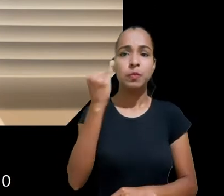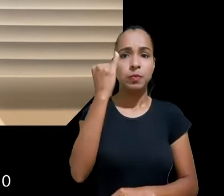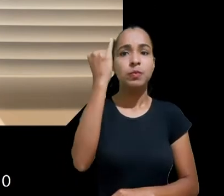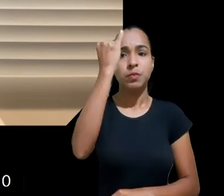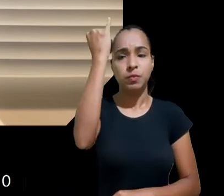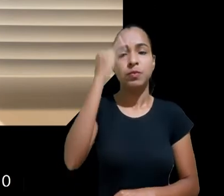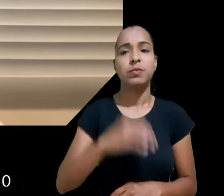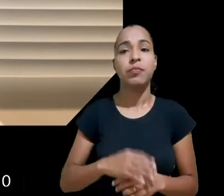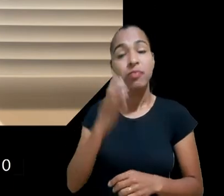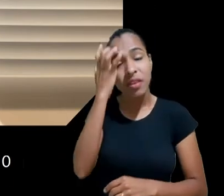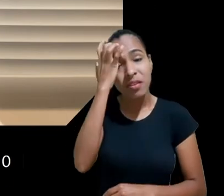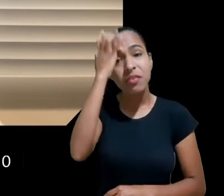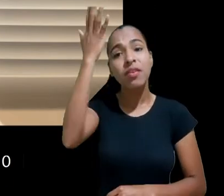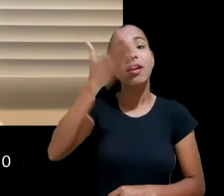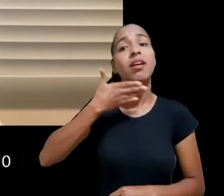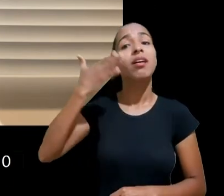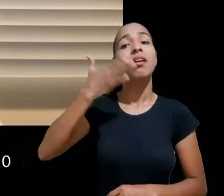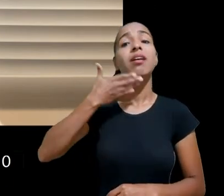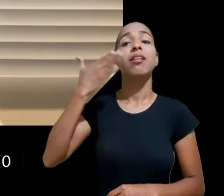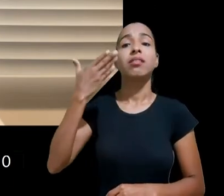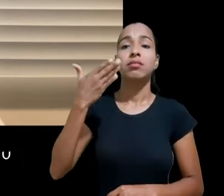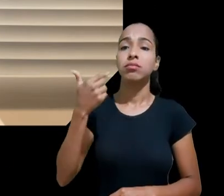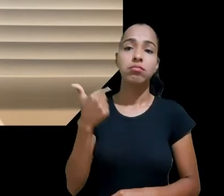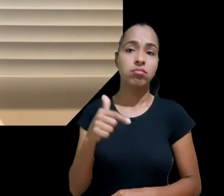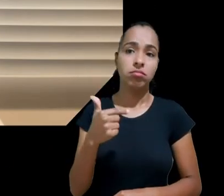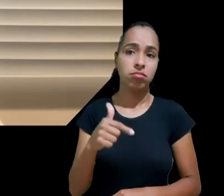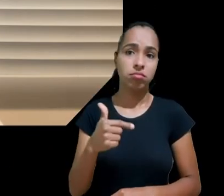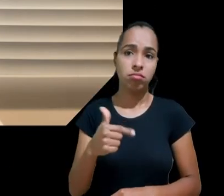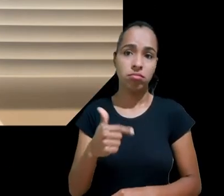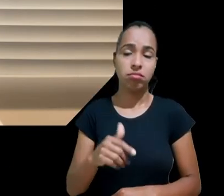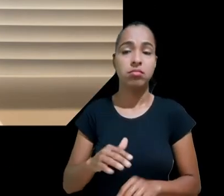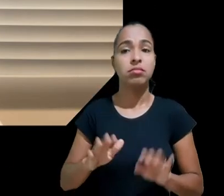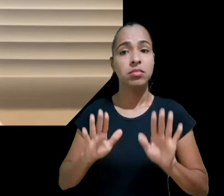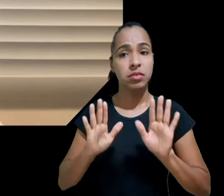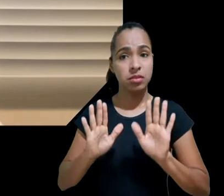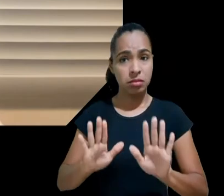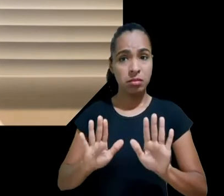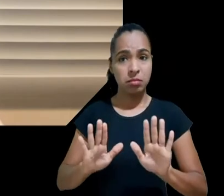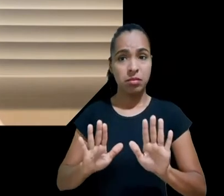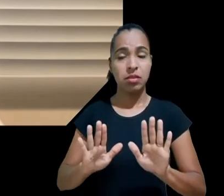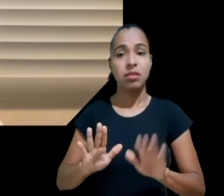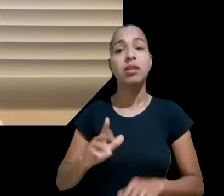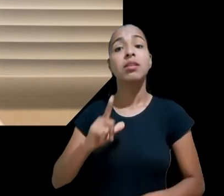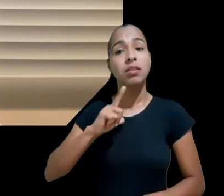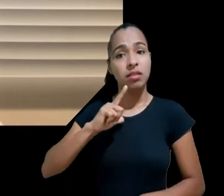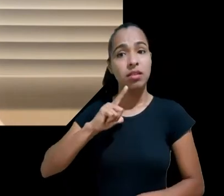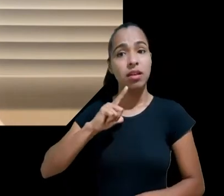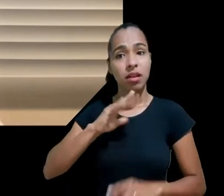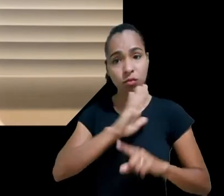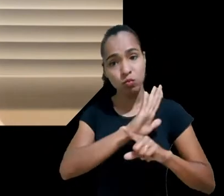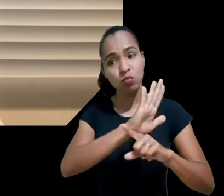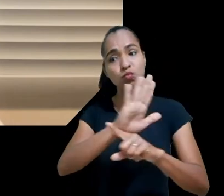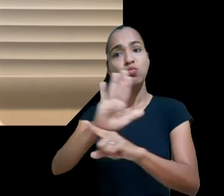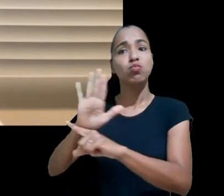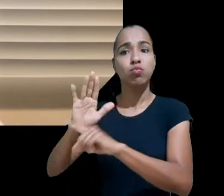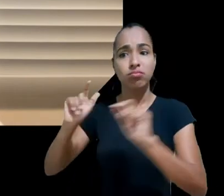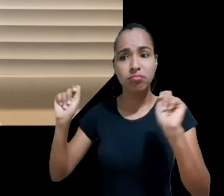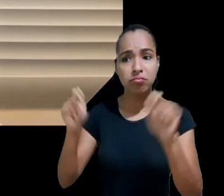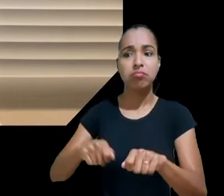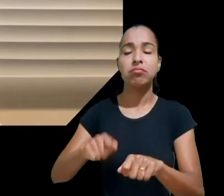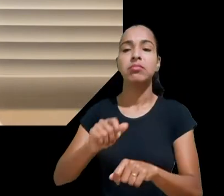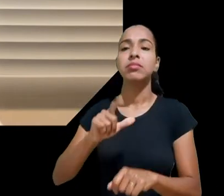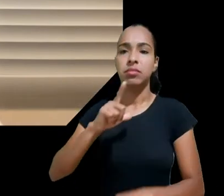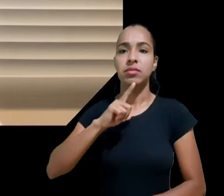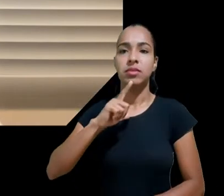é fundamental que a gente reconheça isso, mas existem soluções possíveis e se a Ana está disposta